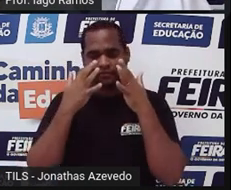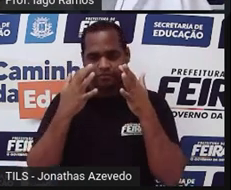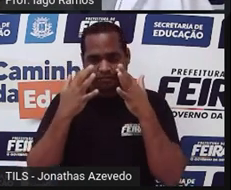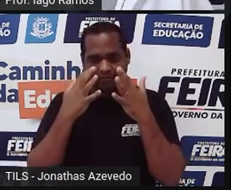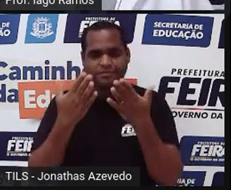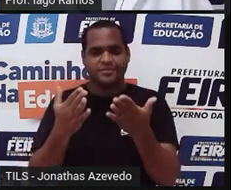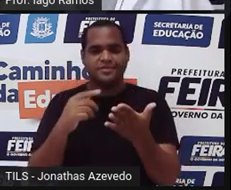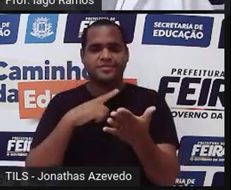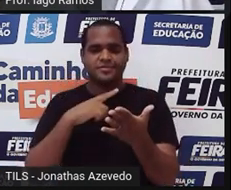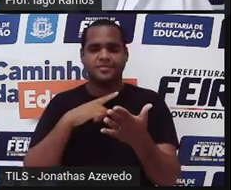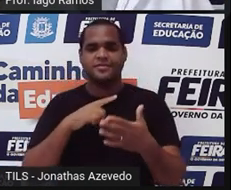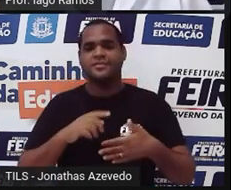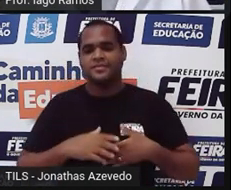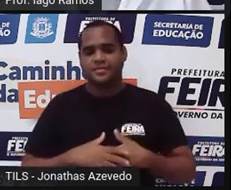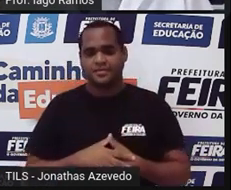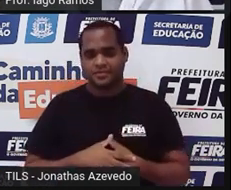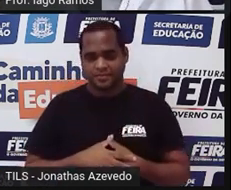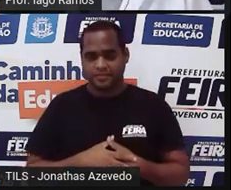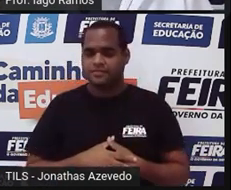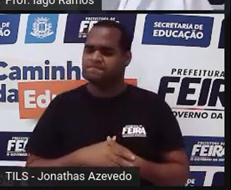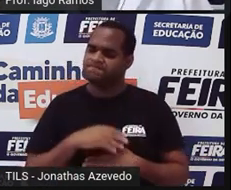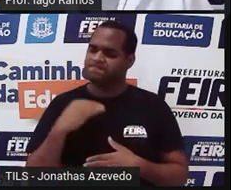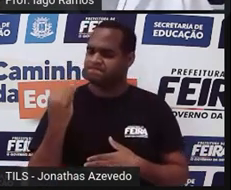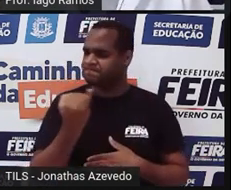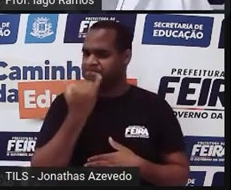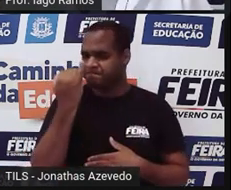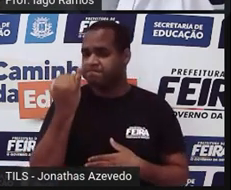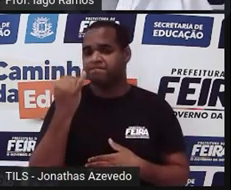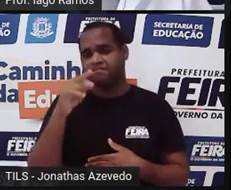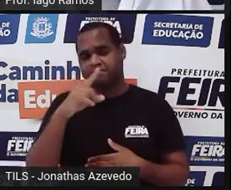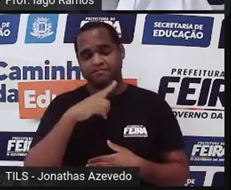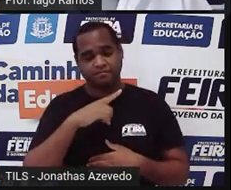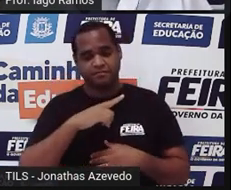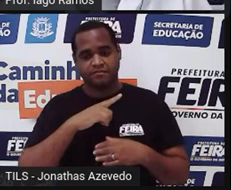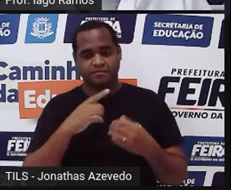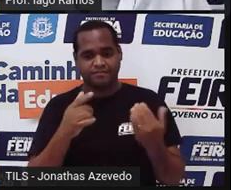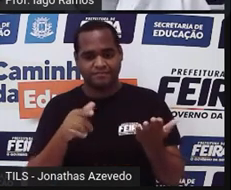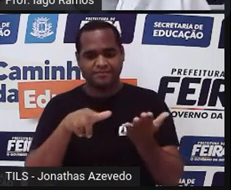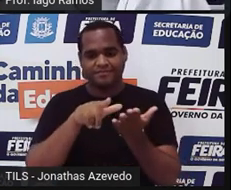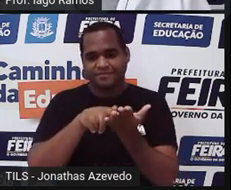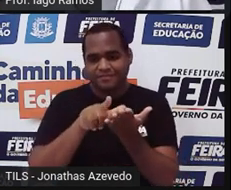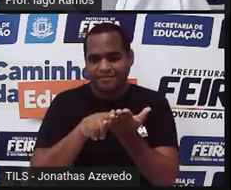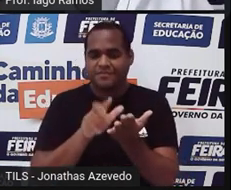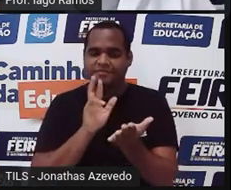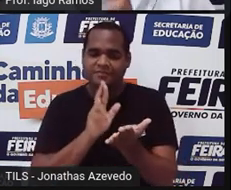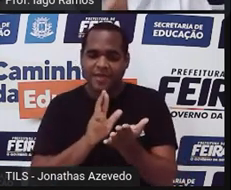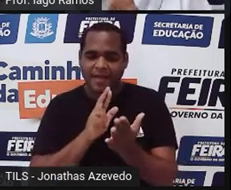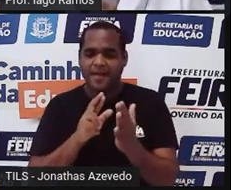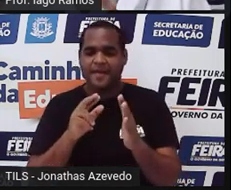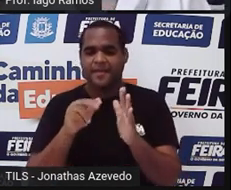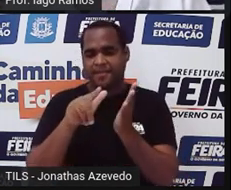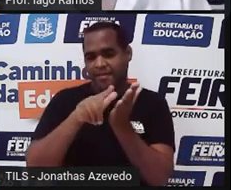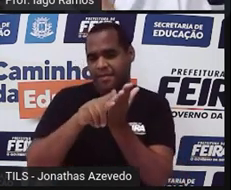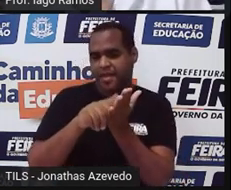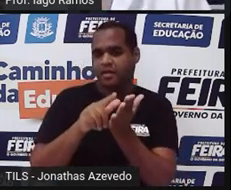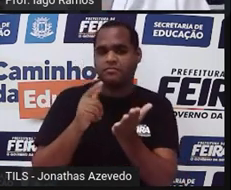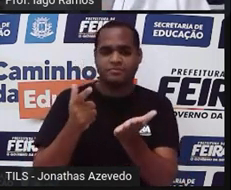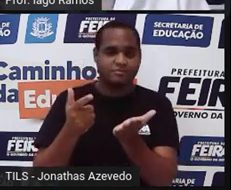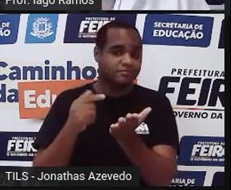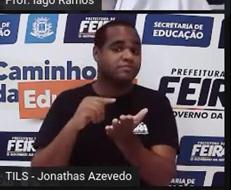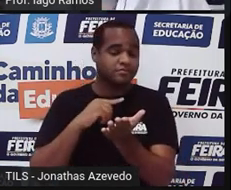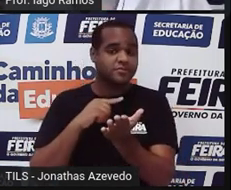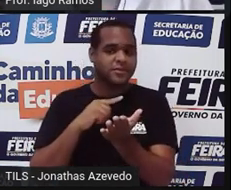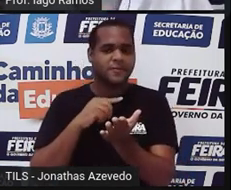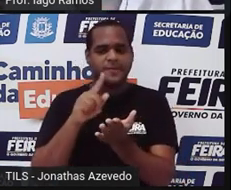lado, o interessante é você ter aí um caderno, uma folha de papel, uma régua, tá bom? A